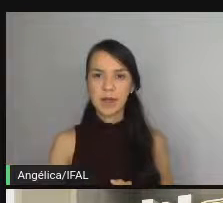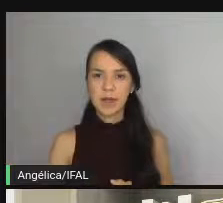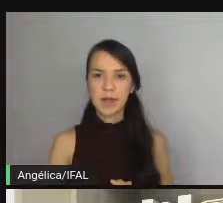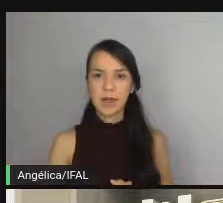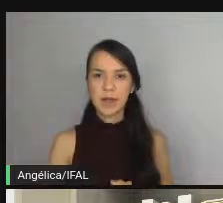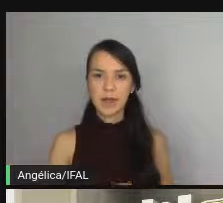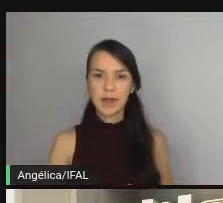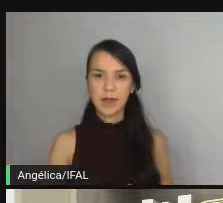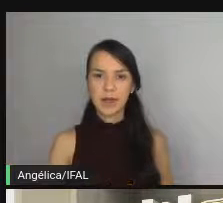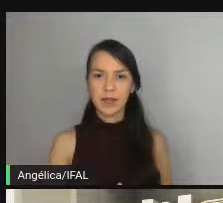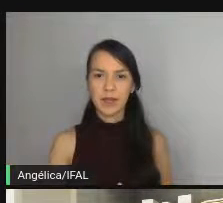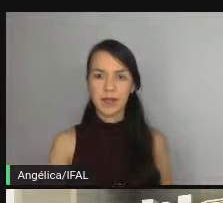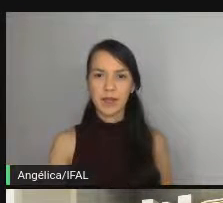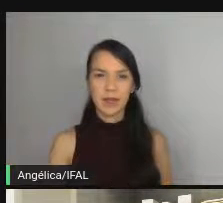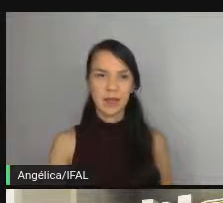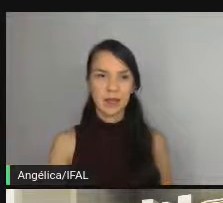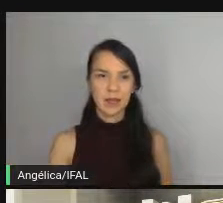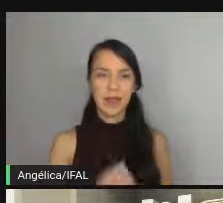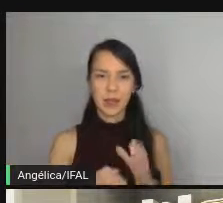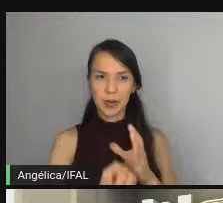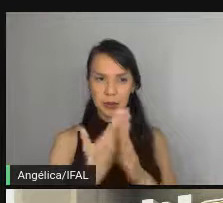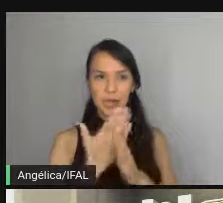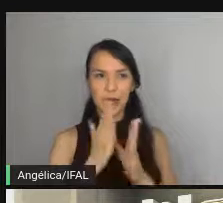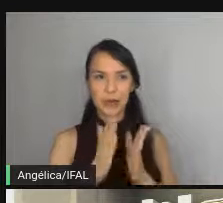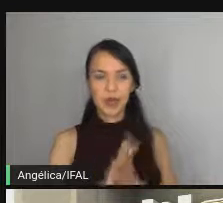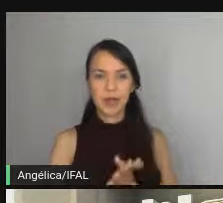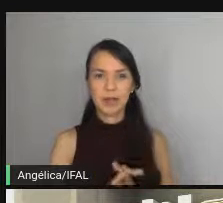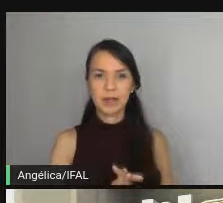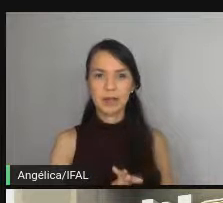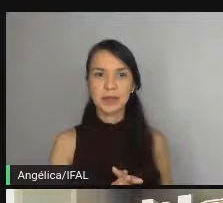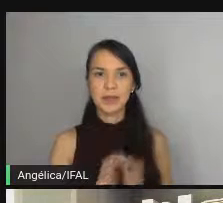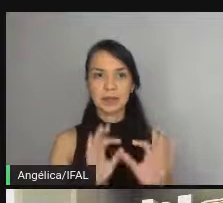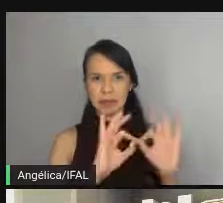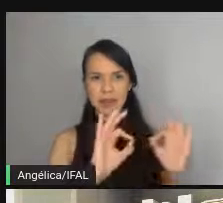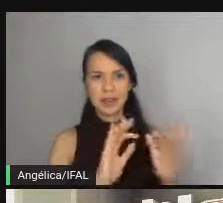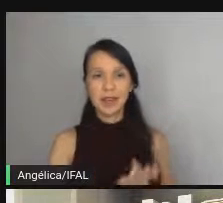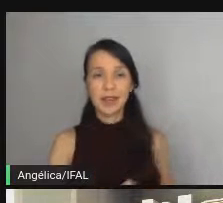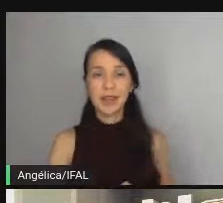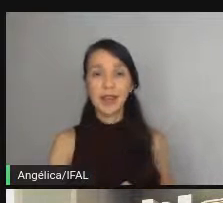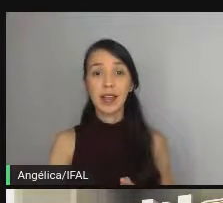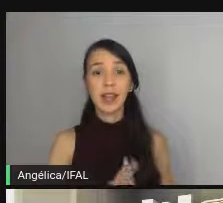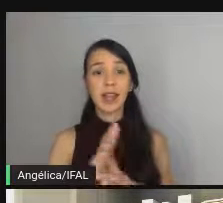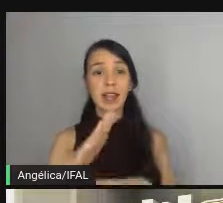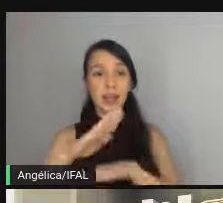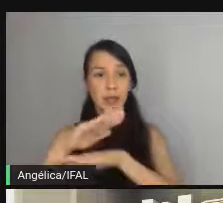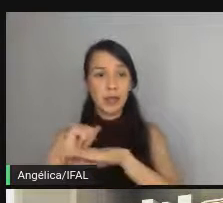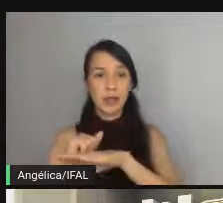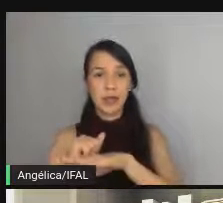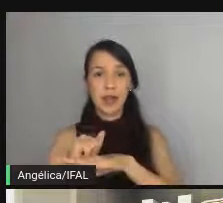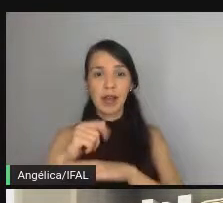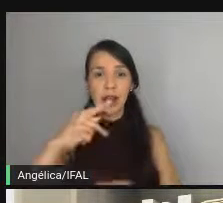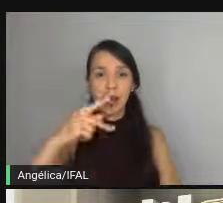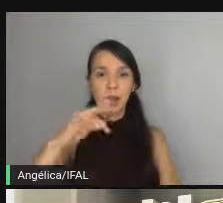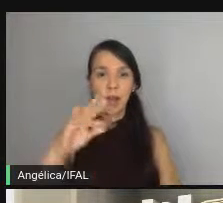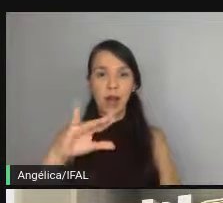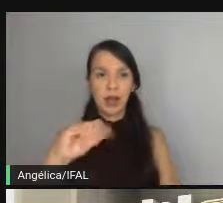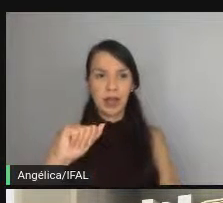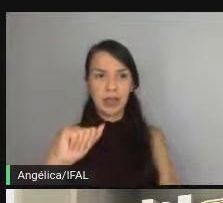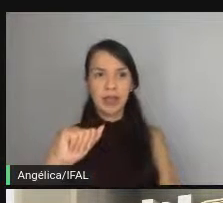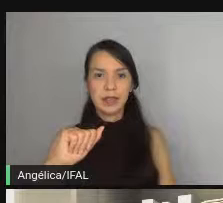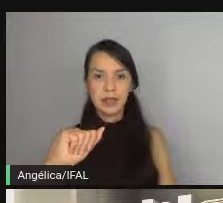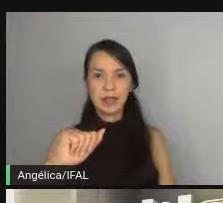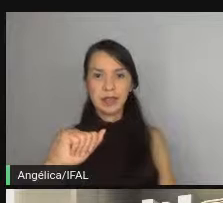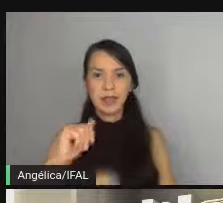request tá criado o handler perfeito aí vamos chamar potência handler no código